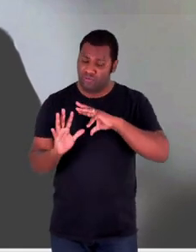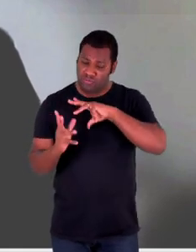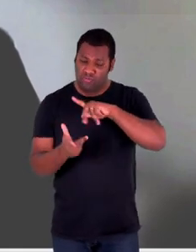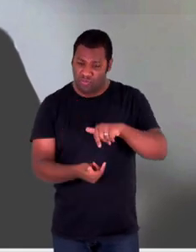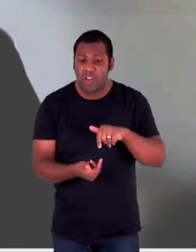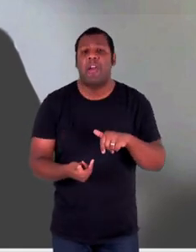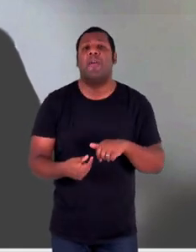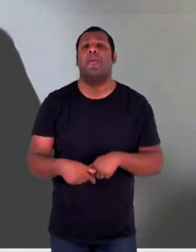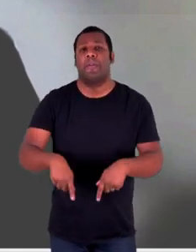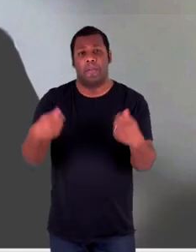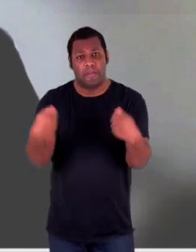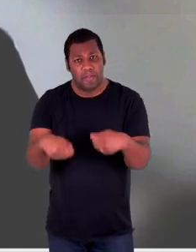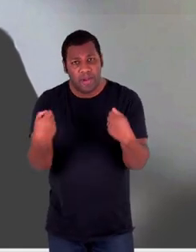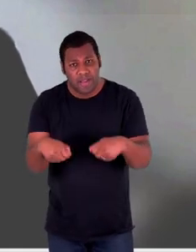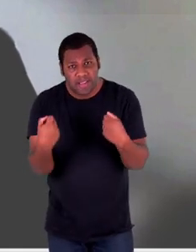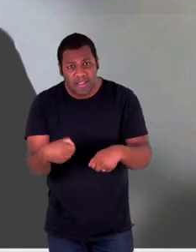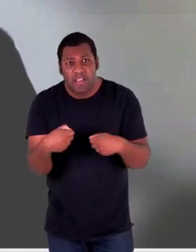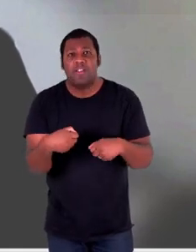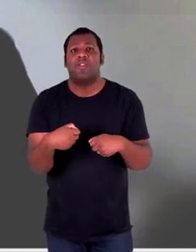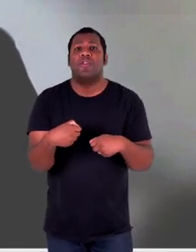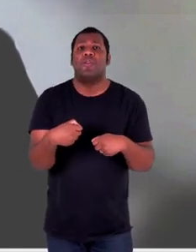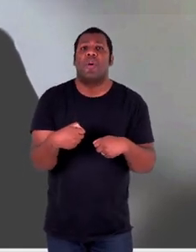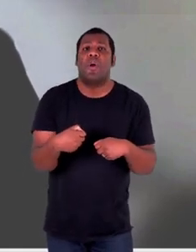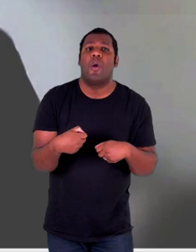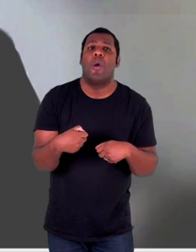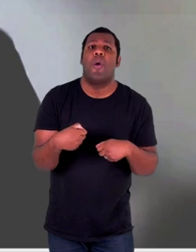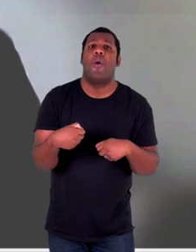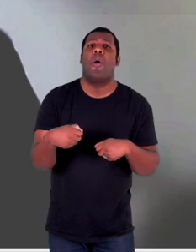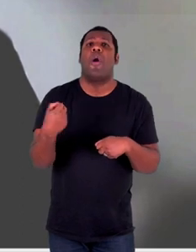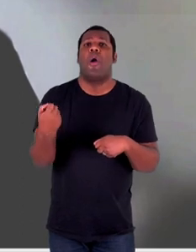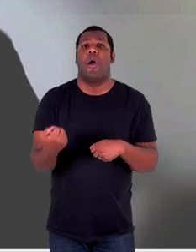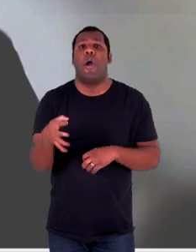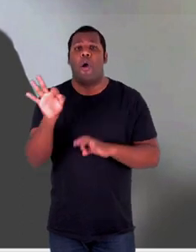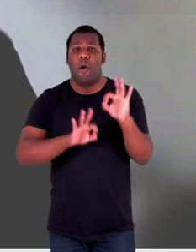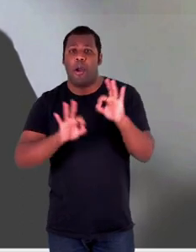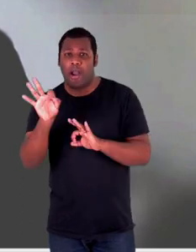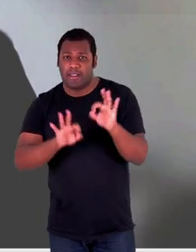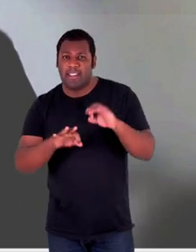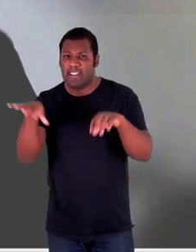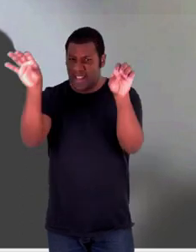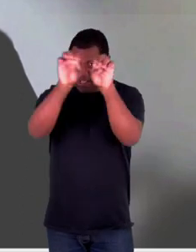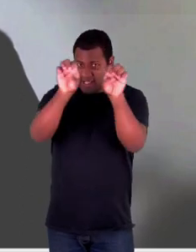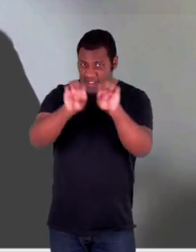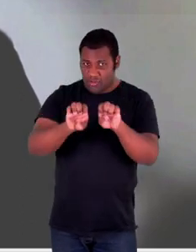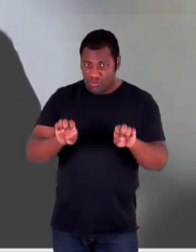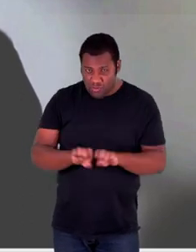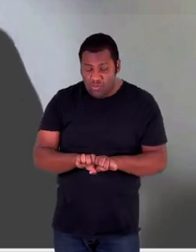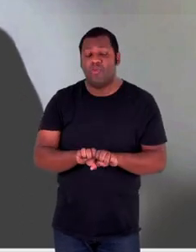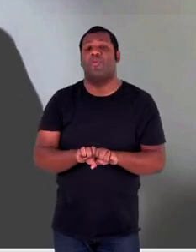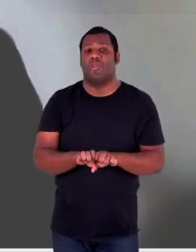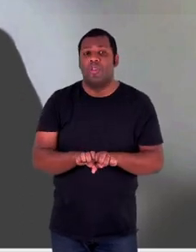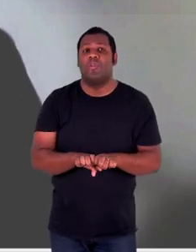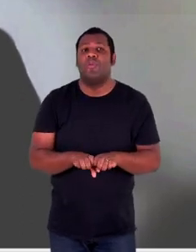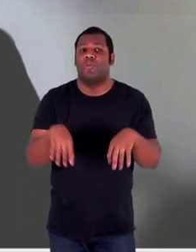utilização, digamos assim, por extensão do que sejam as estruturas do sistema de justiça criminal para esse acolhimento.